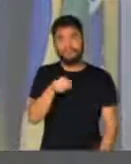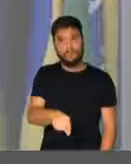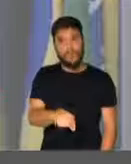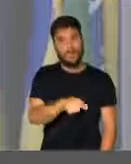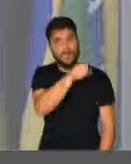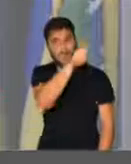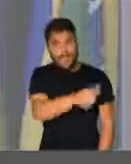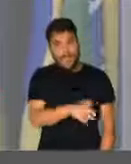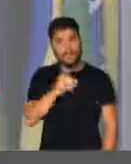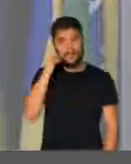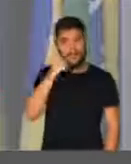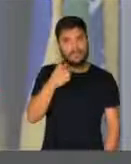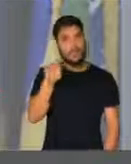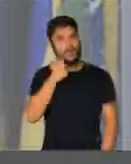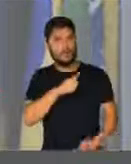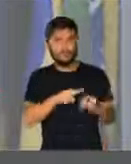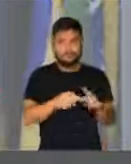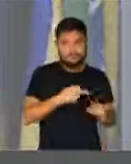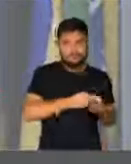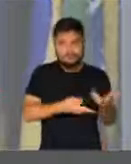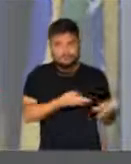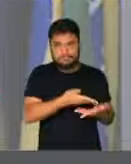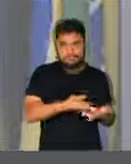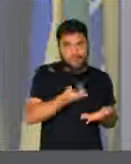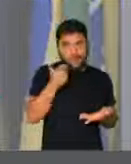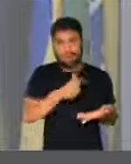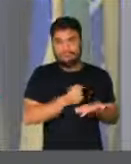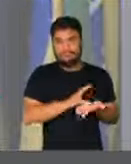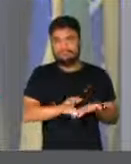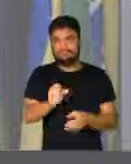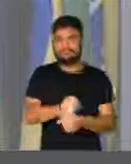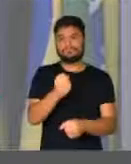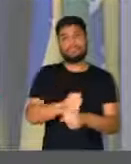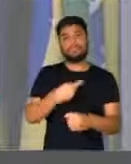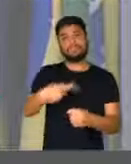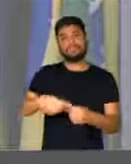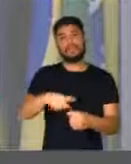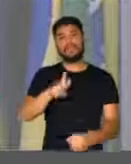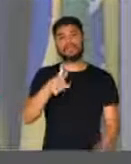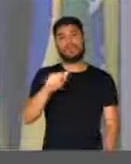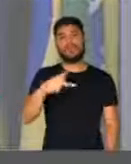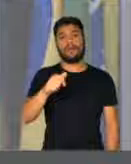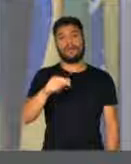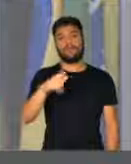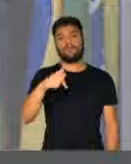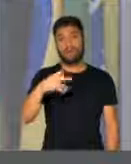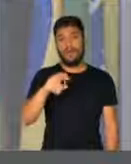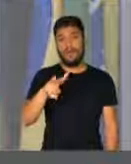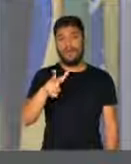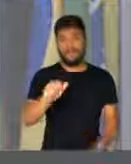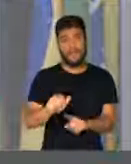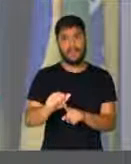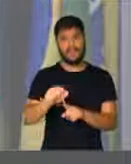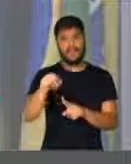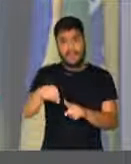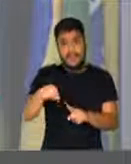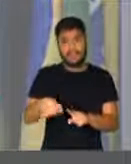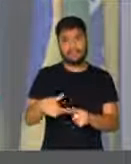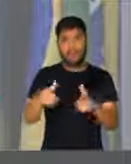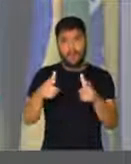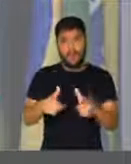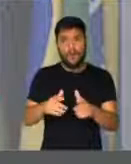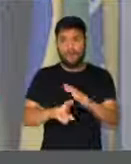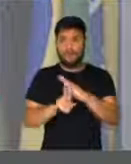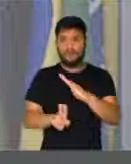capacidade e a articulação de poder levar para a nossa querida cidade de Guarapuava, um campus muito bonito, que gera tantas oportunidades